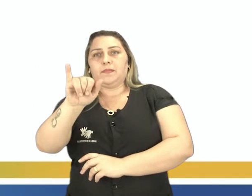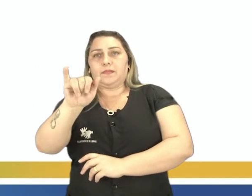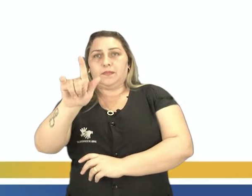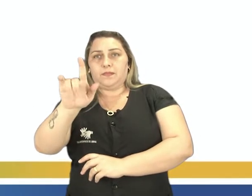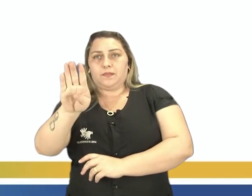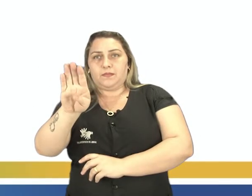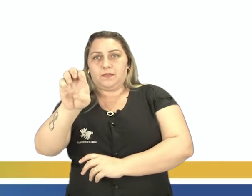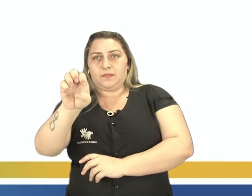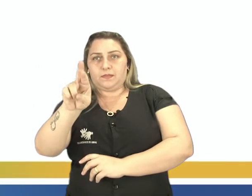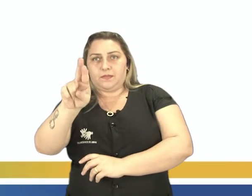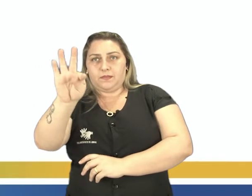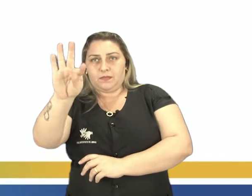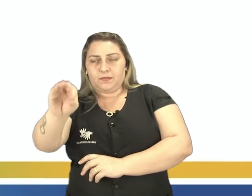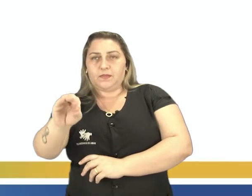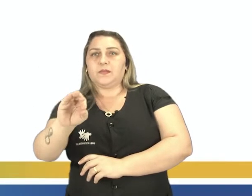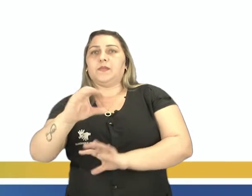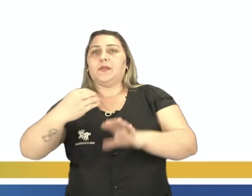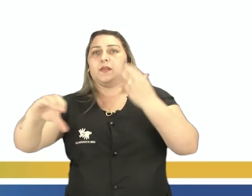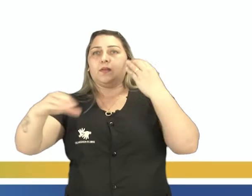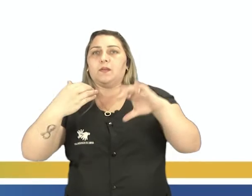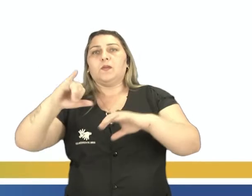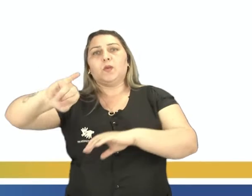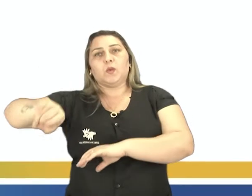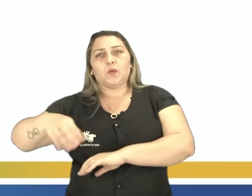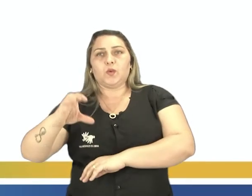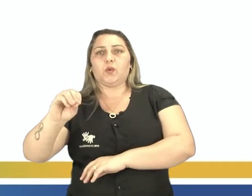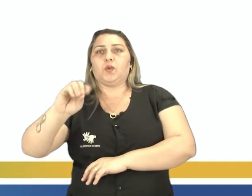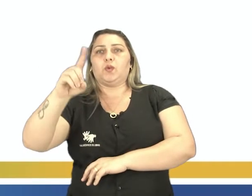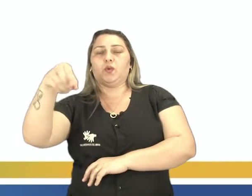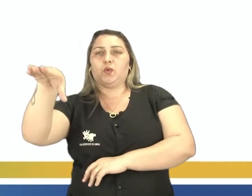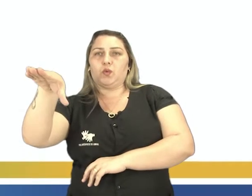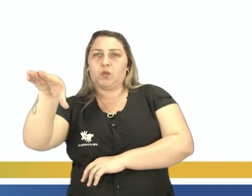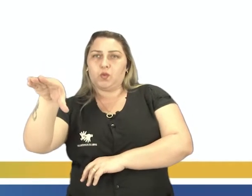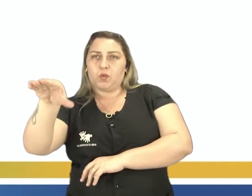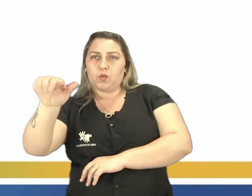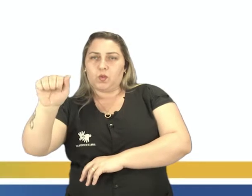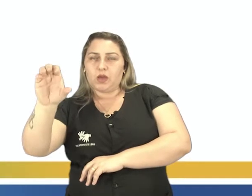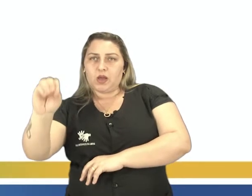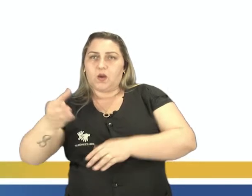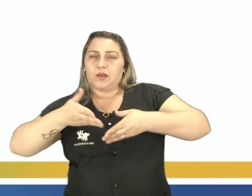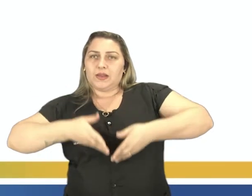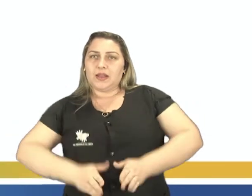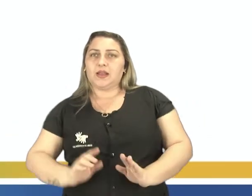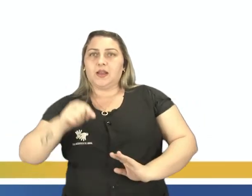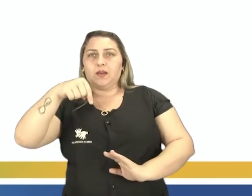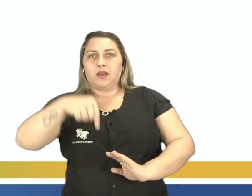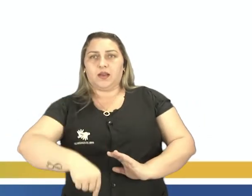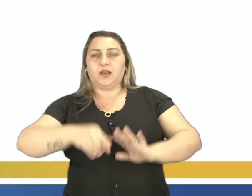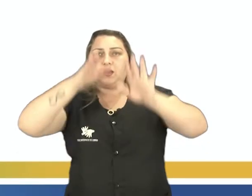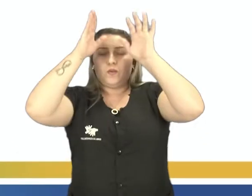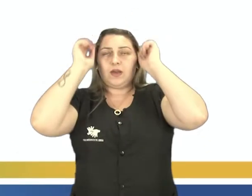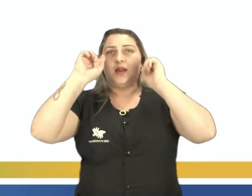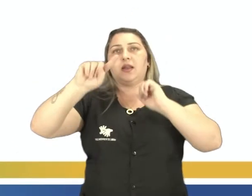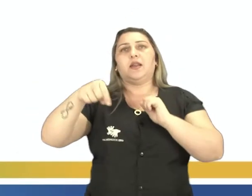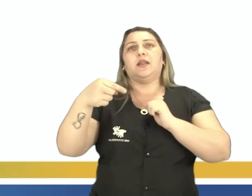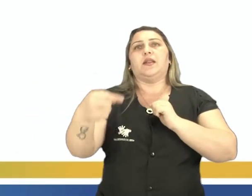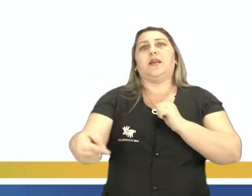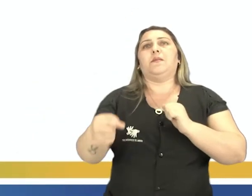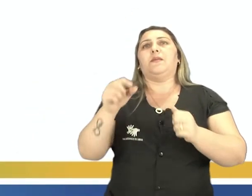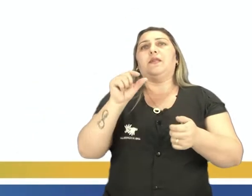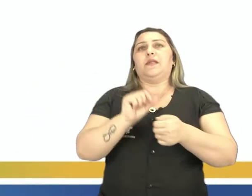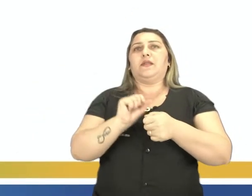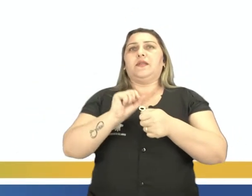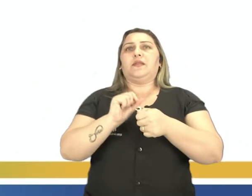o músico João Donato. Esse músico, gente, é um músico que nasceu no Acre e depois ele